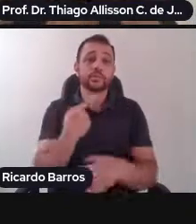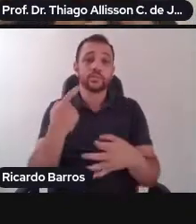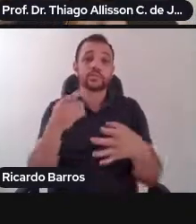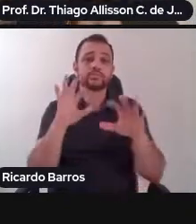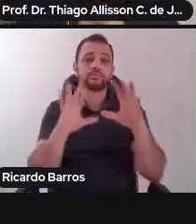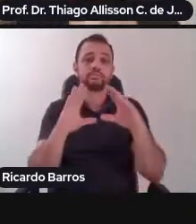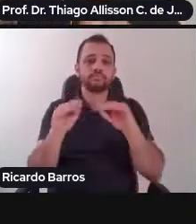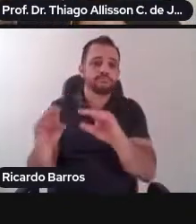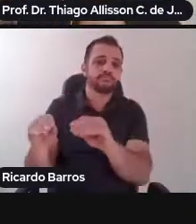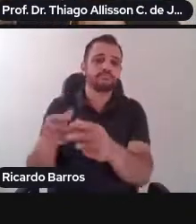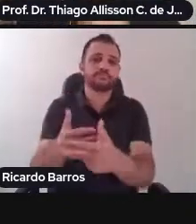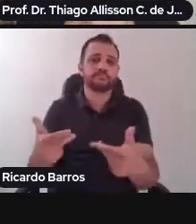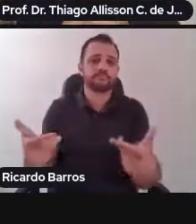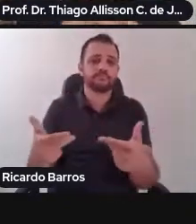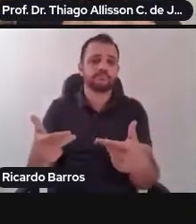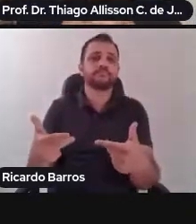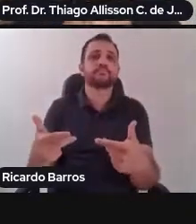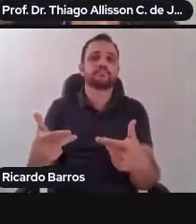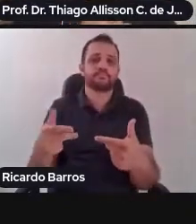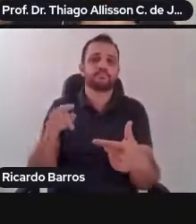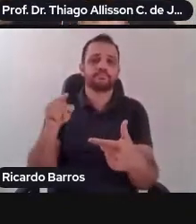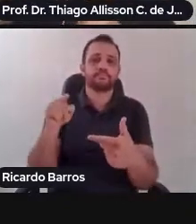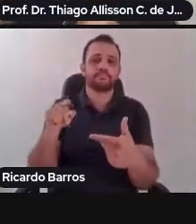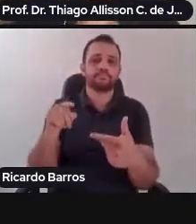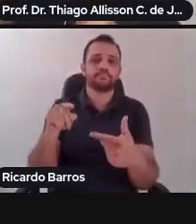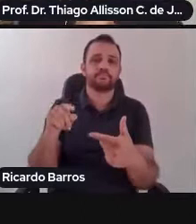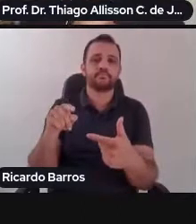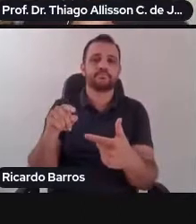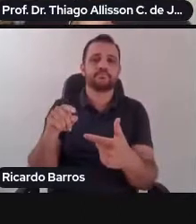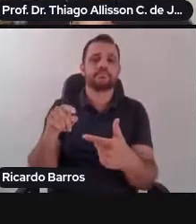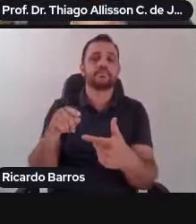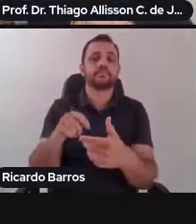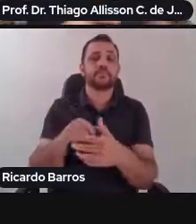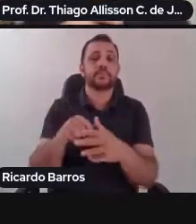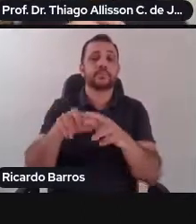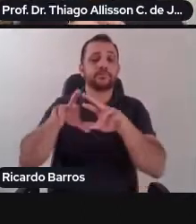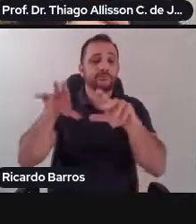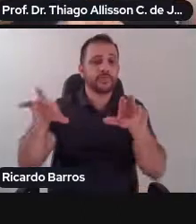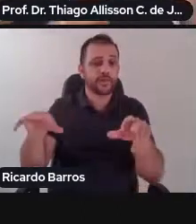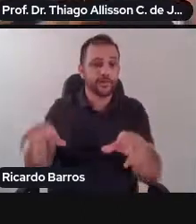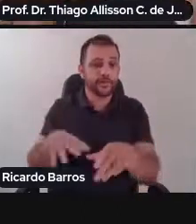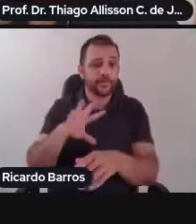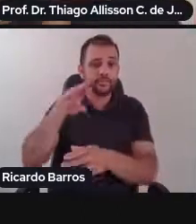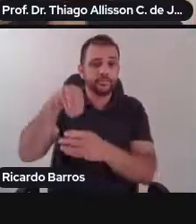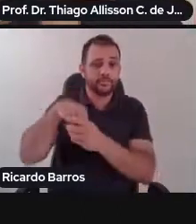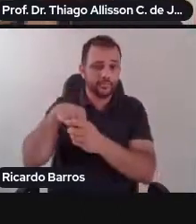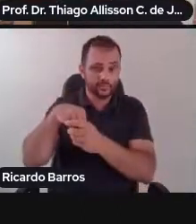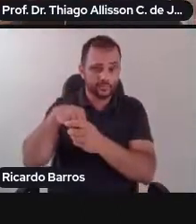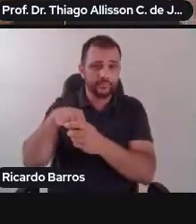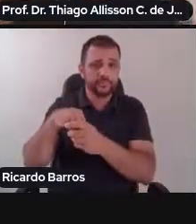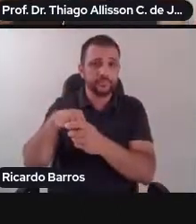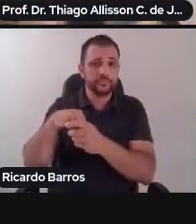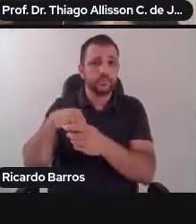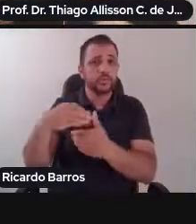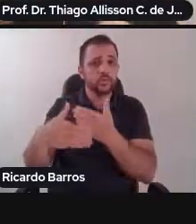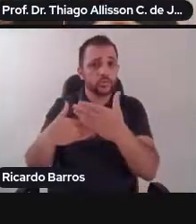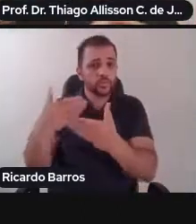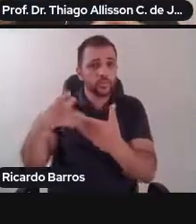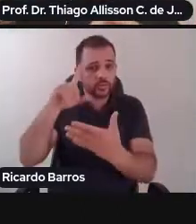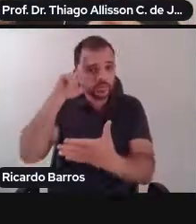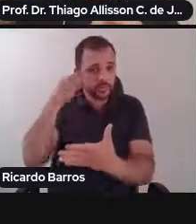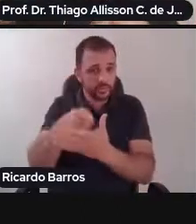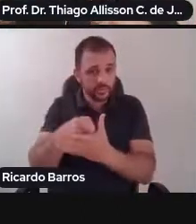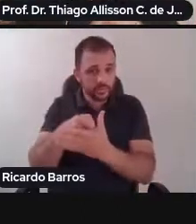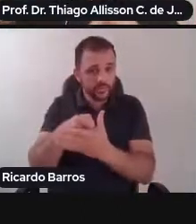bolo como diz o Bom Maranhense. Observe portanto que nós temos diversos processos decisórios e o que se coloca agora na pauta nessa reta